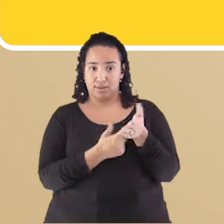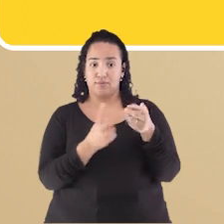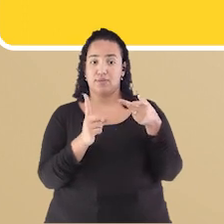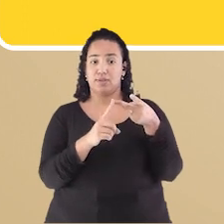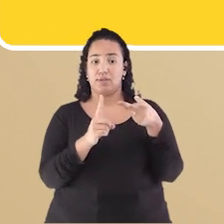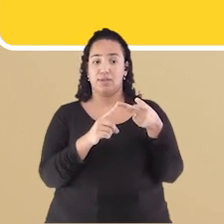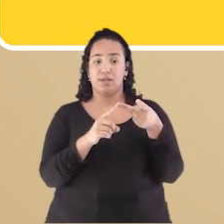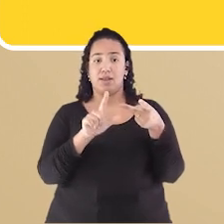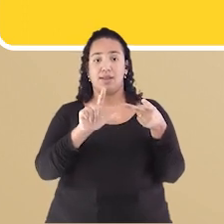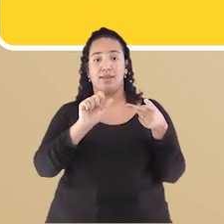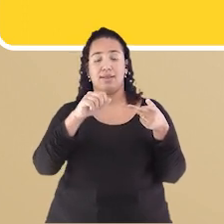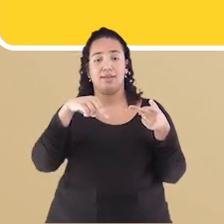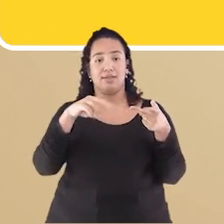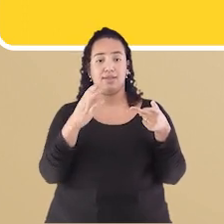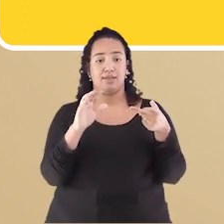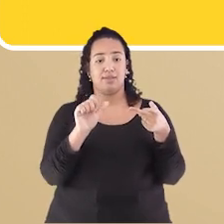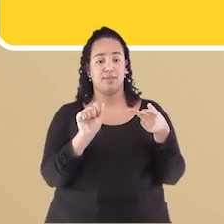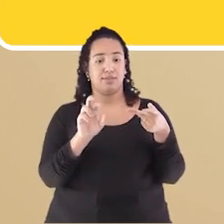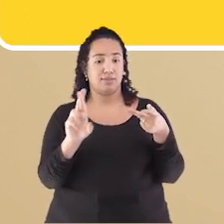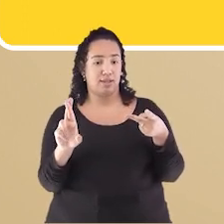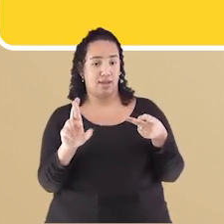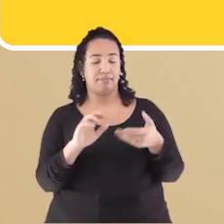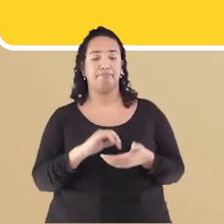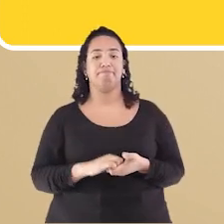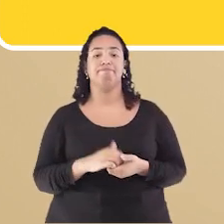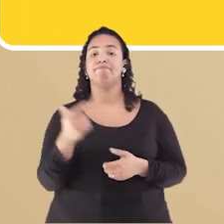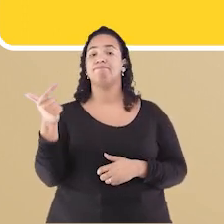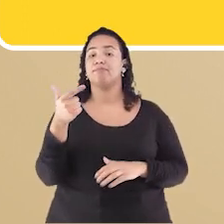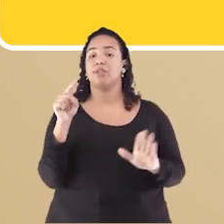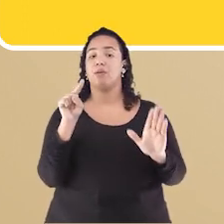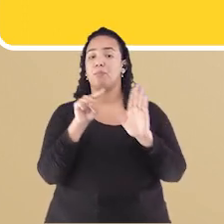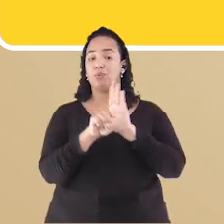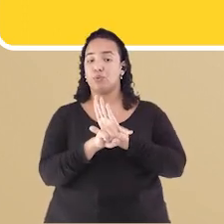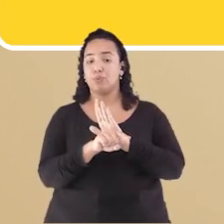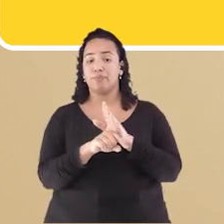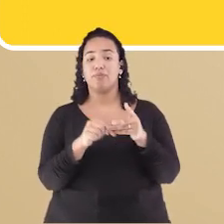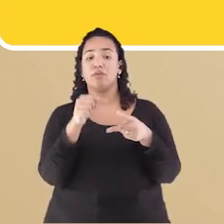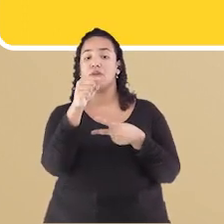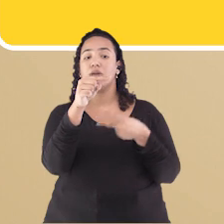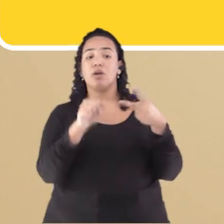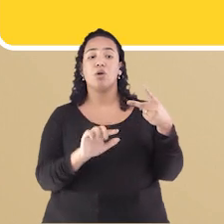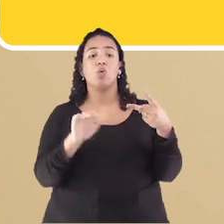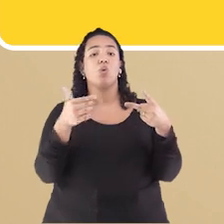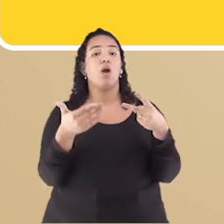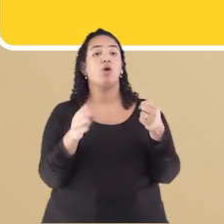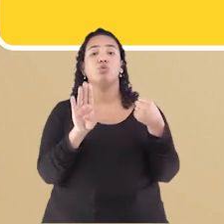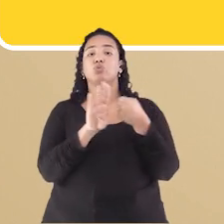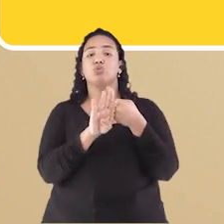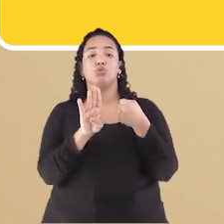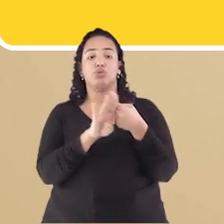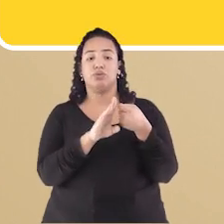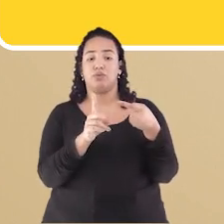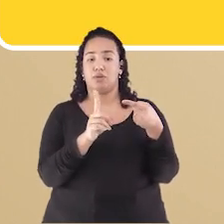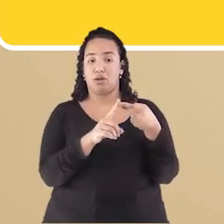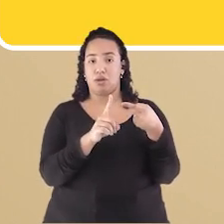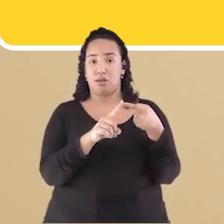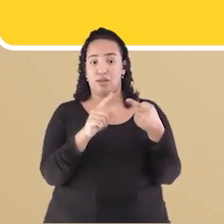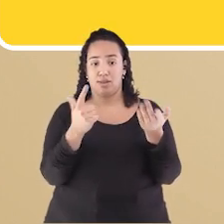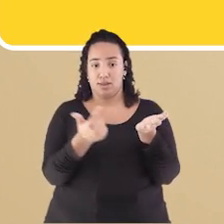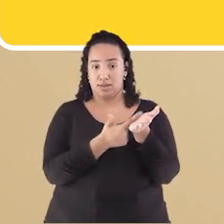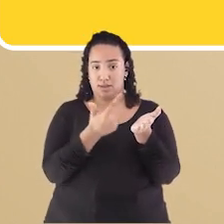Livro Letra B Lançar Número 2 Qual dessas palavras É um substantivo?